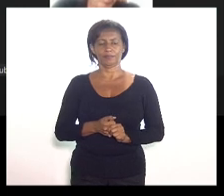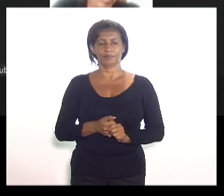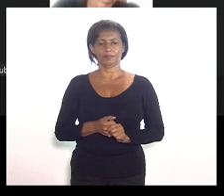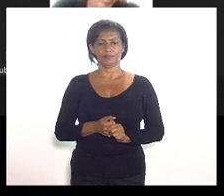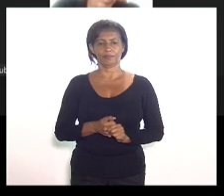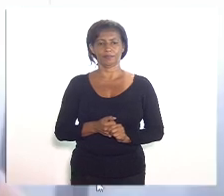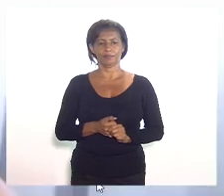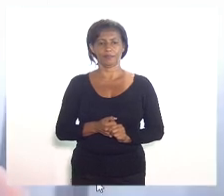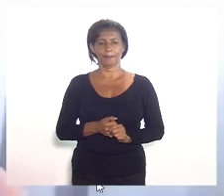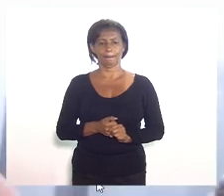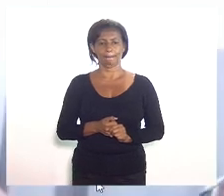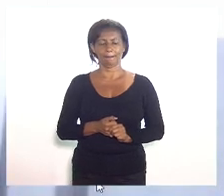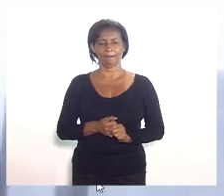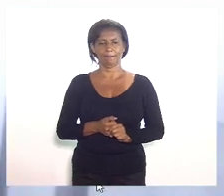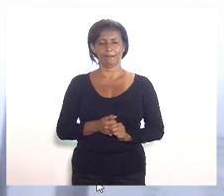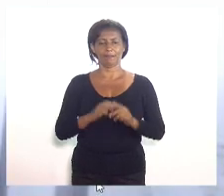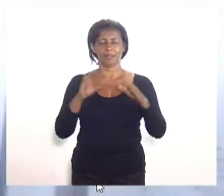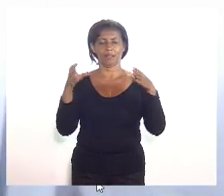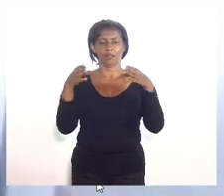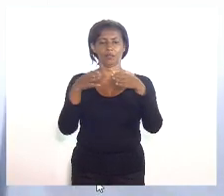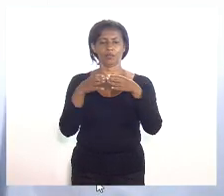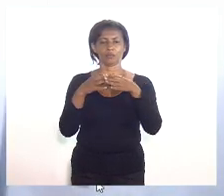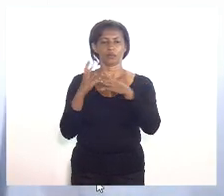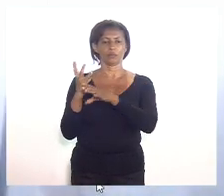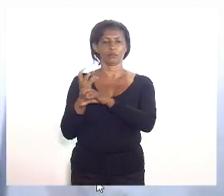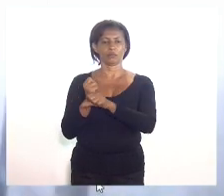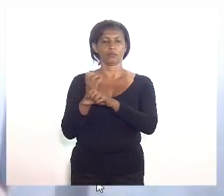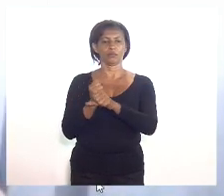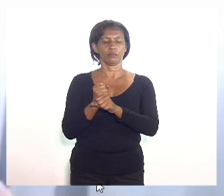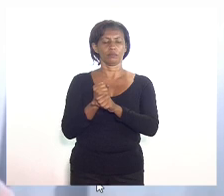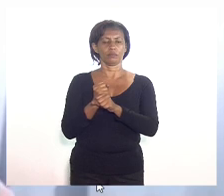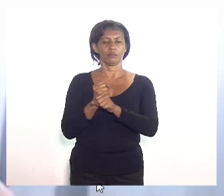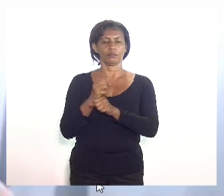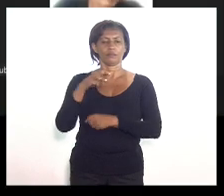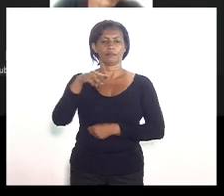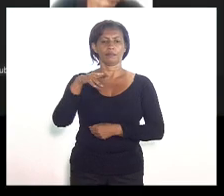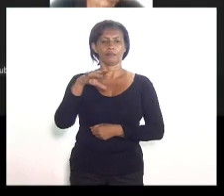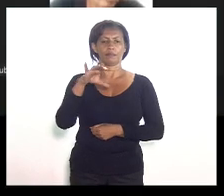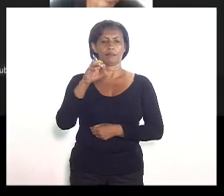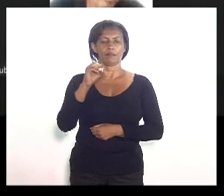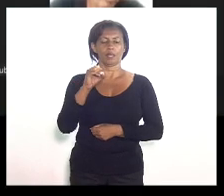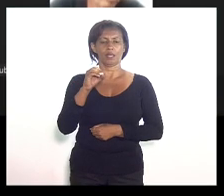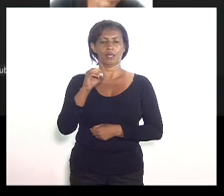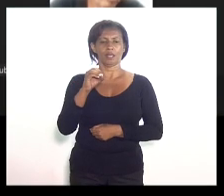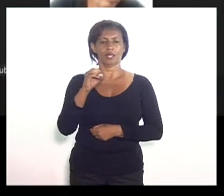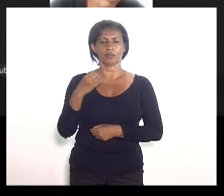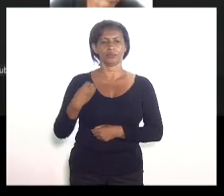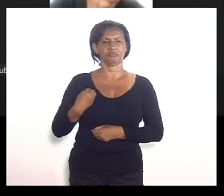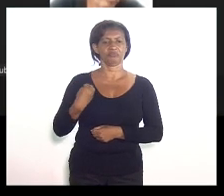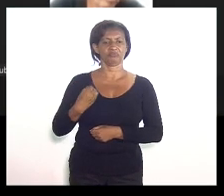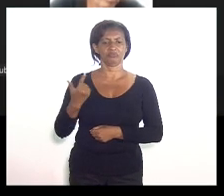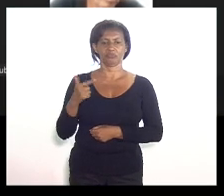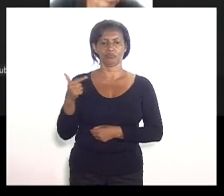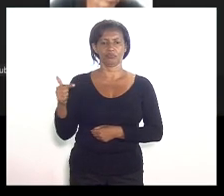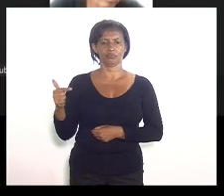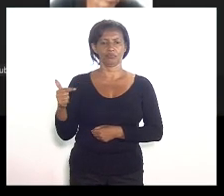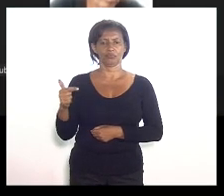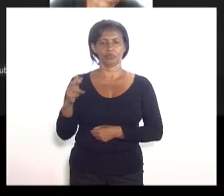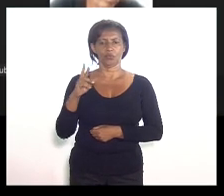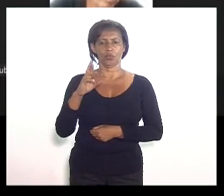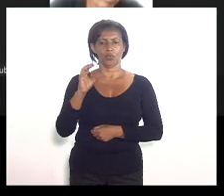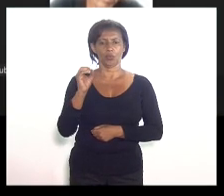Obrigada. Pega a comissão de orçamento, deputado Márcio Canella. Não estando presente, deputado Rodrigo